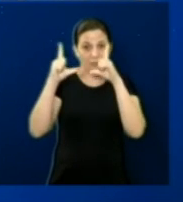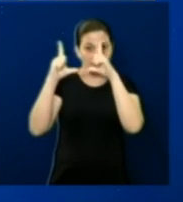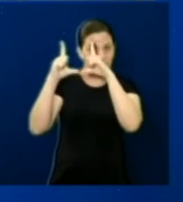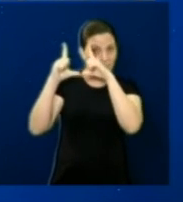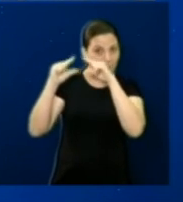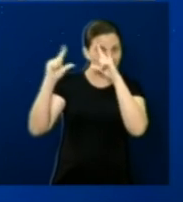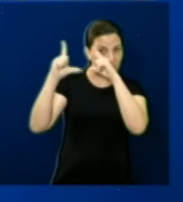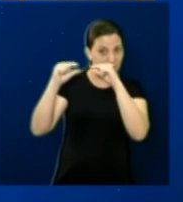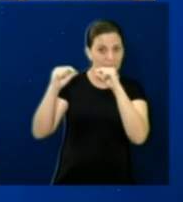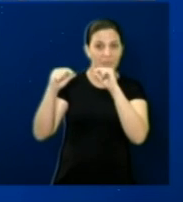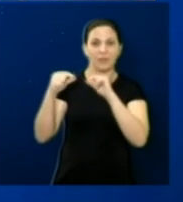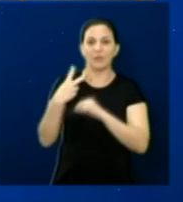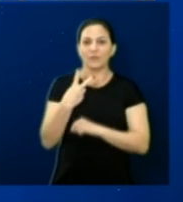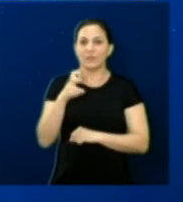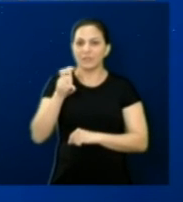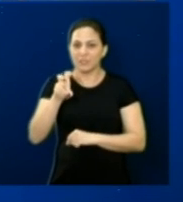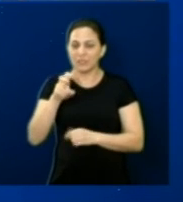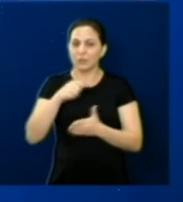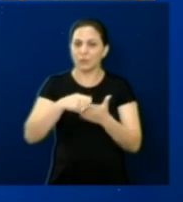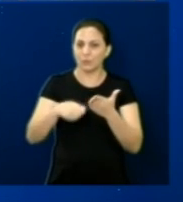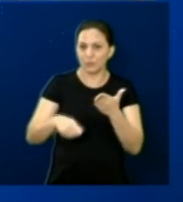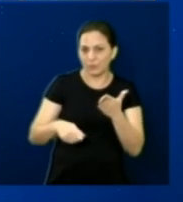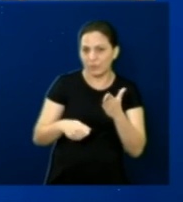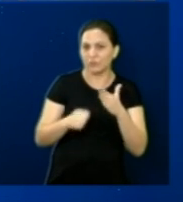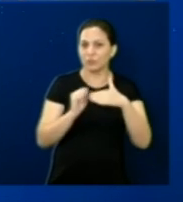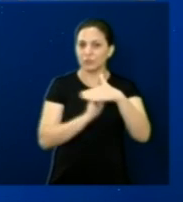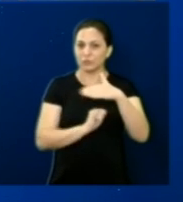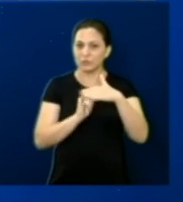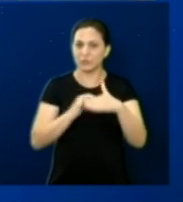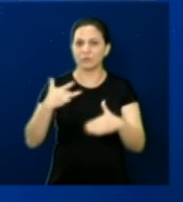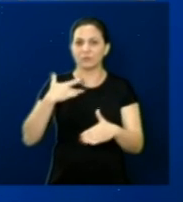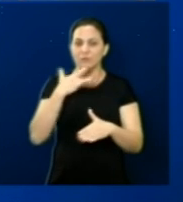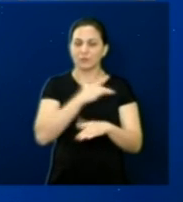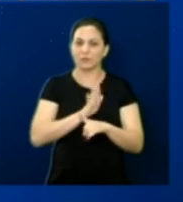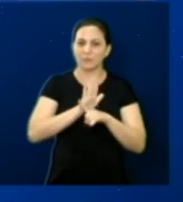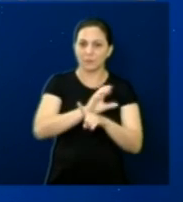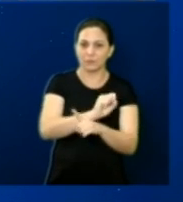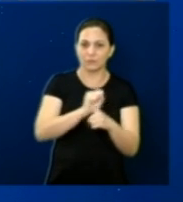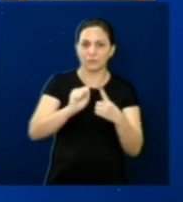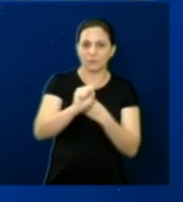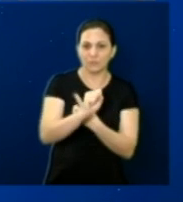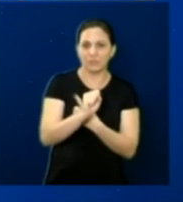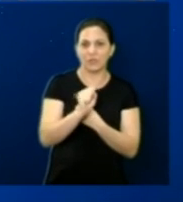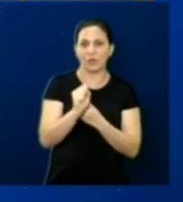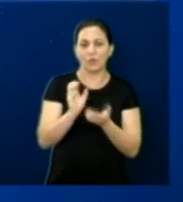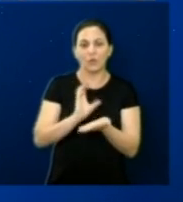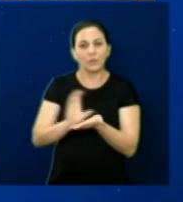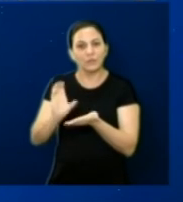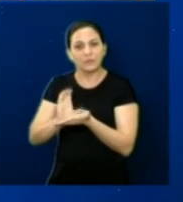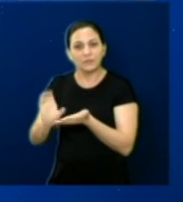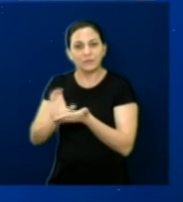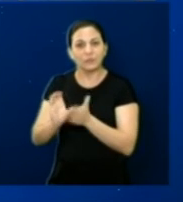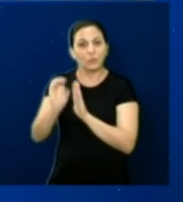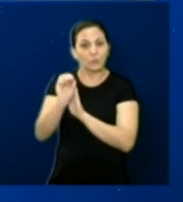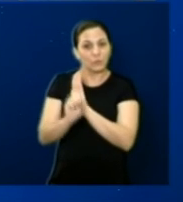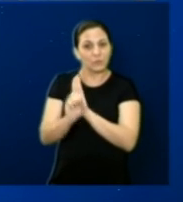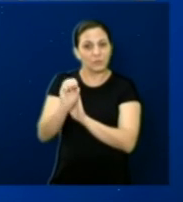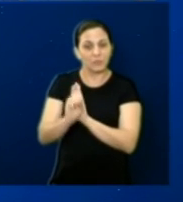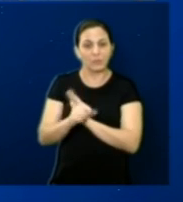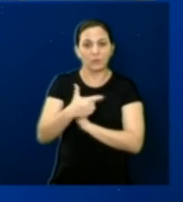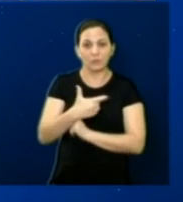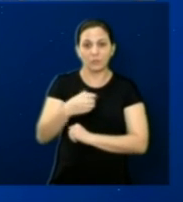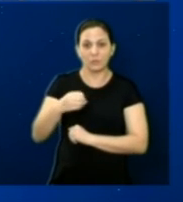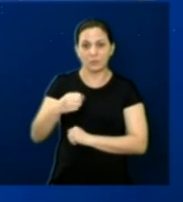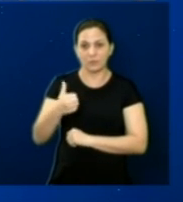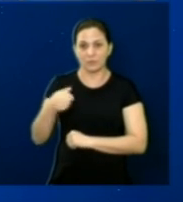tarde de ontem, 25 ofícios notificando entidades de saúde e de assistência social sobre minha destinação de emendas orçamentárias para o ano de